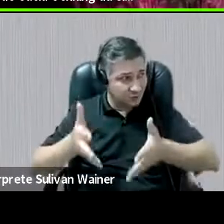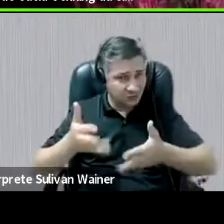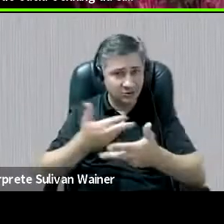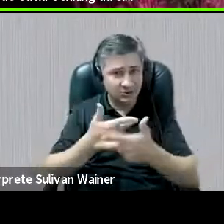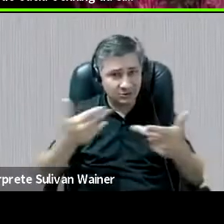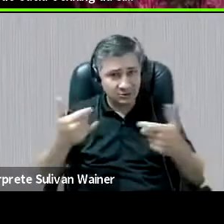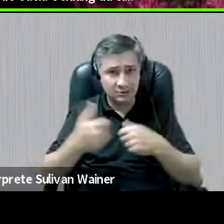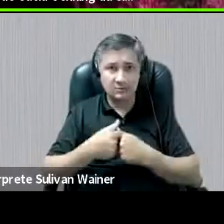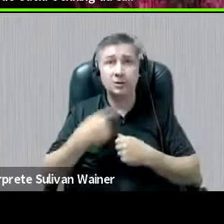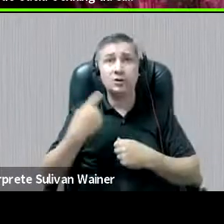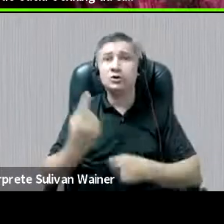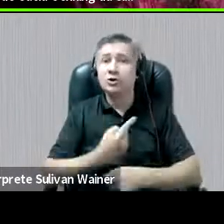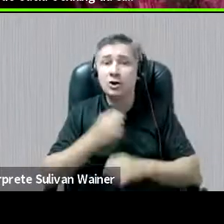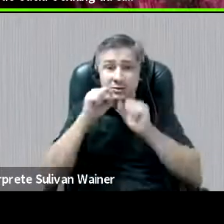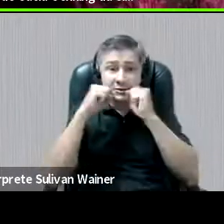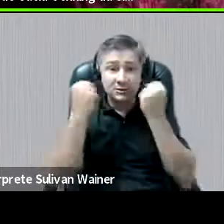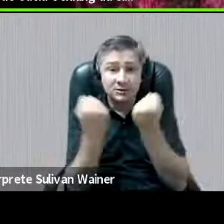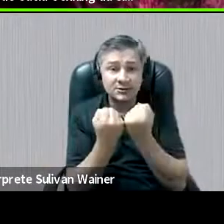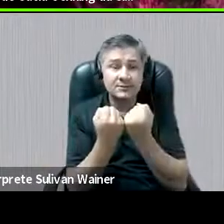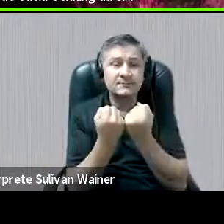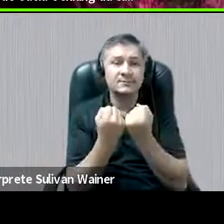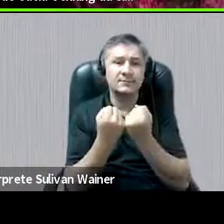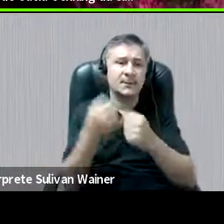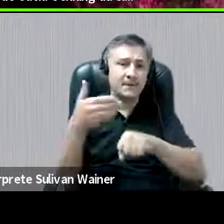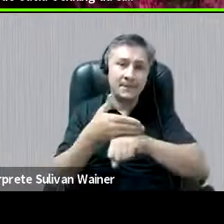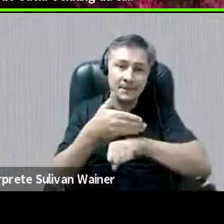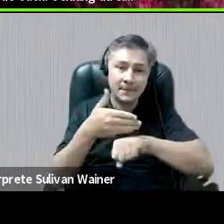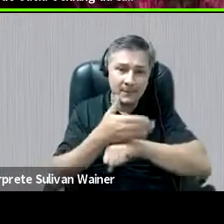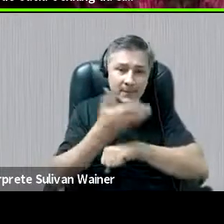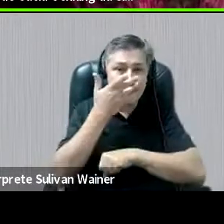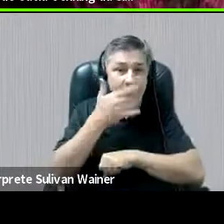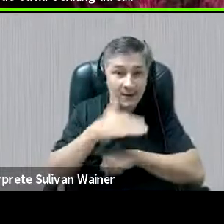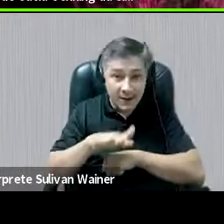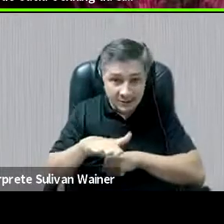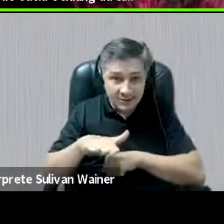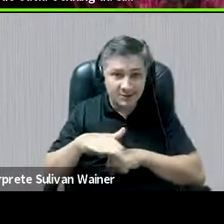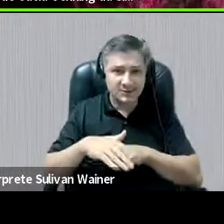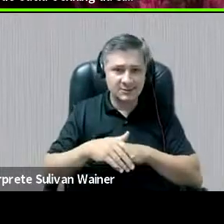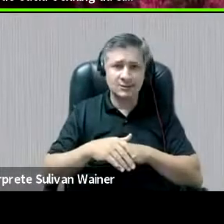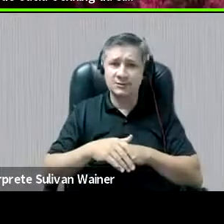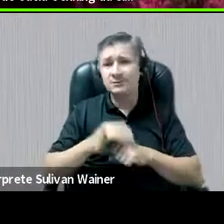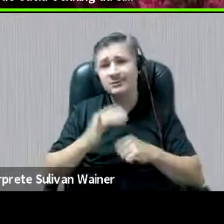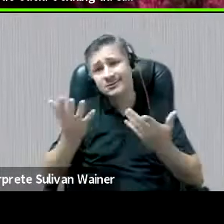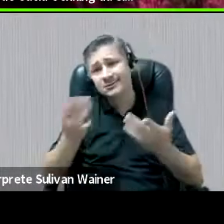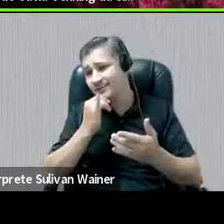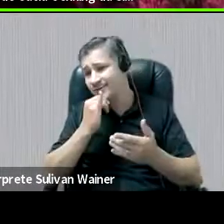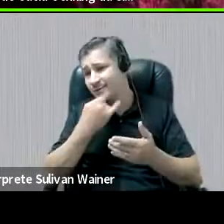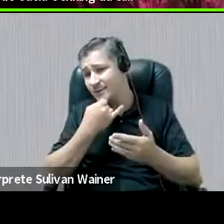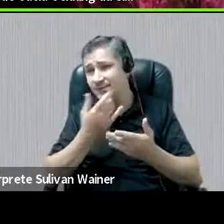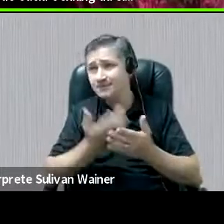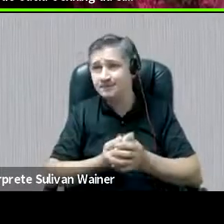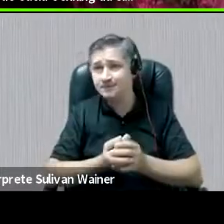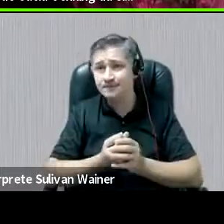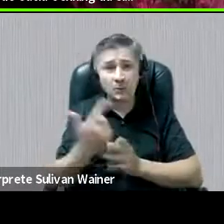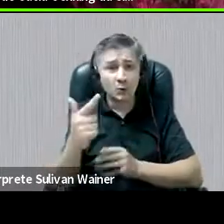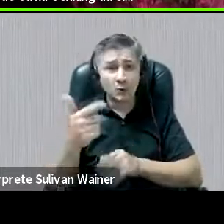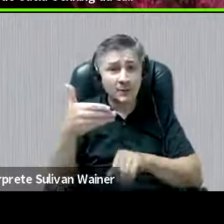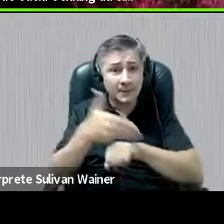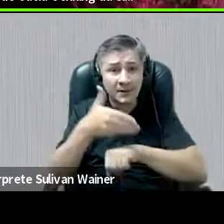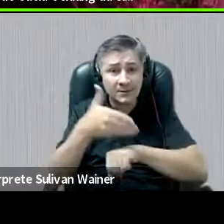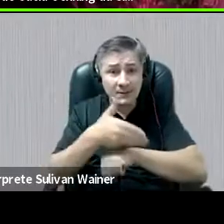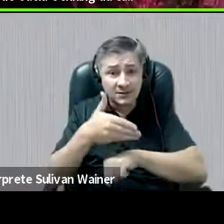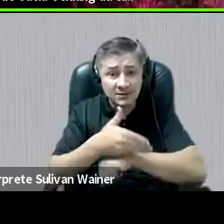do nosso seminário de participação das crianças, lamentar um pouco que a gente não teve participação